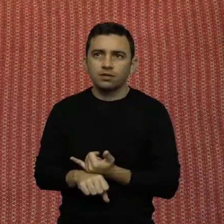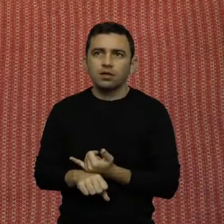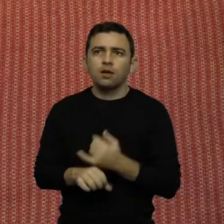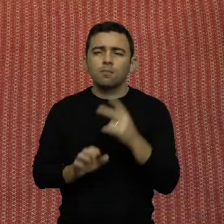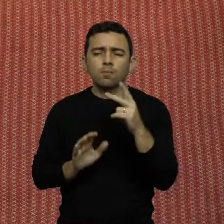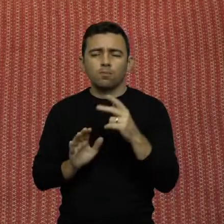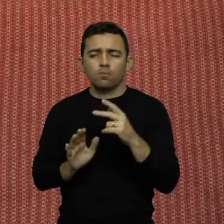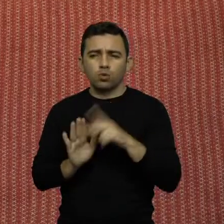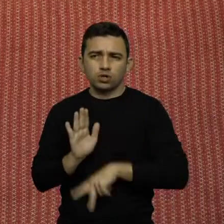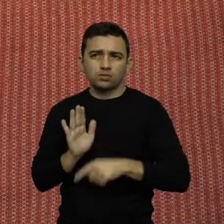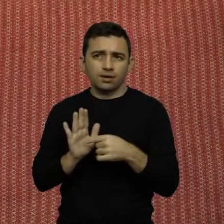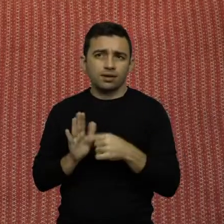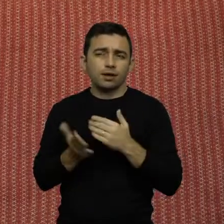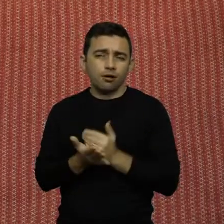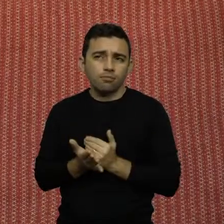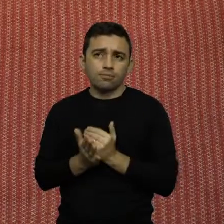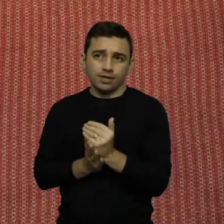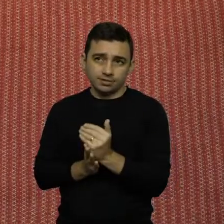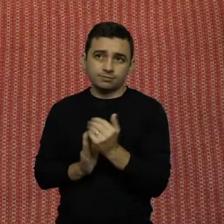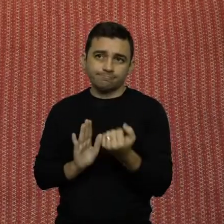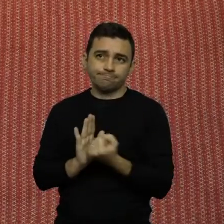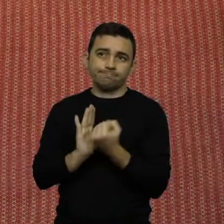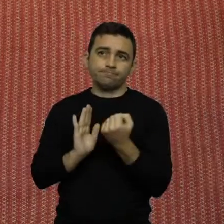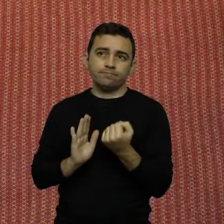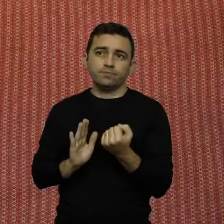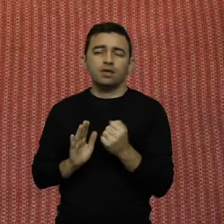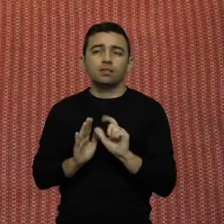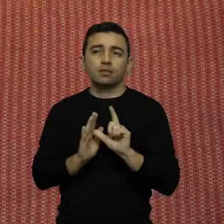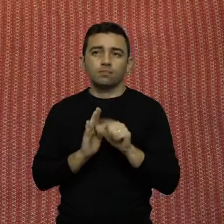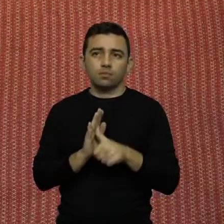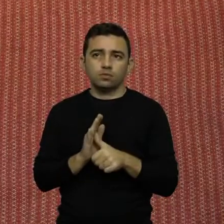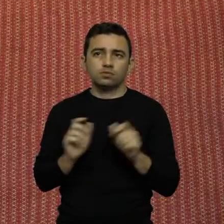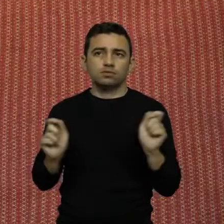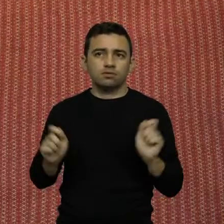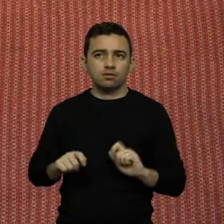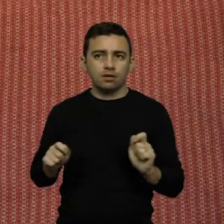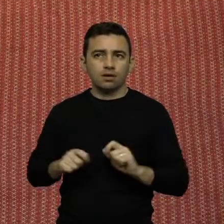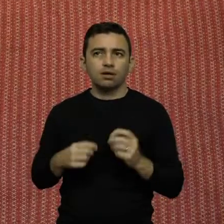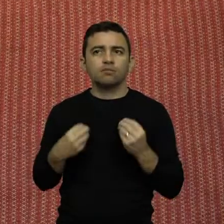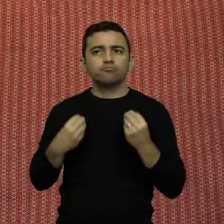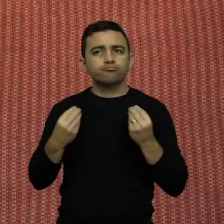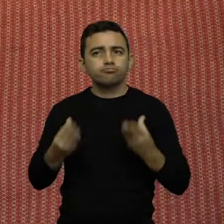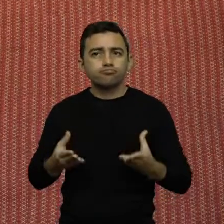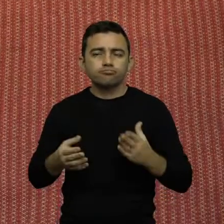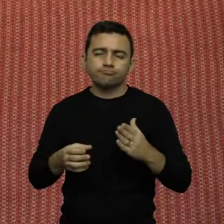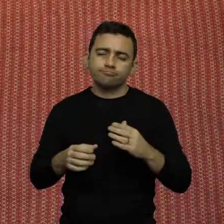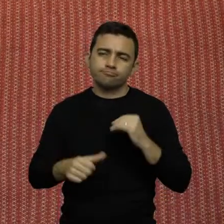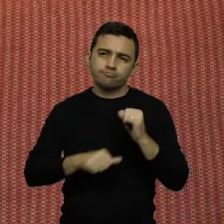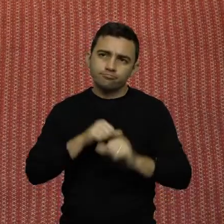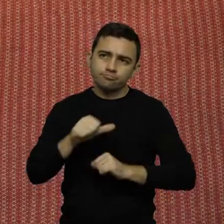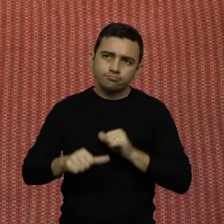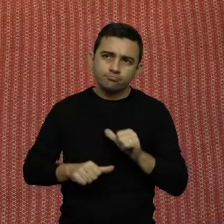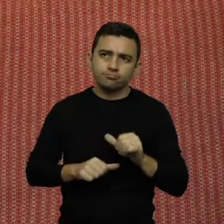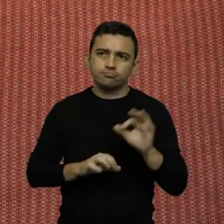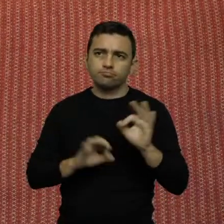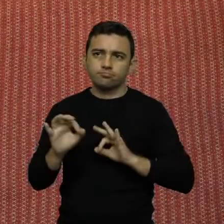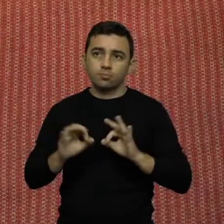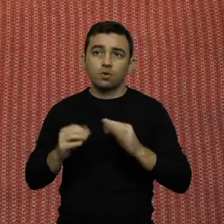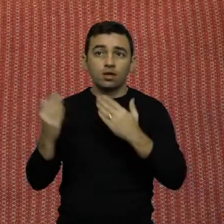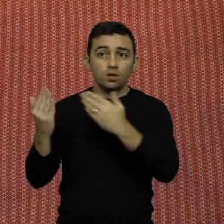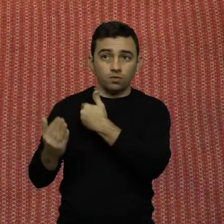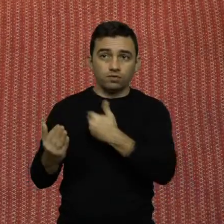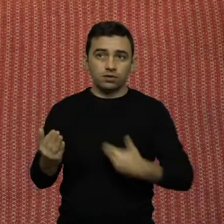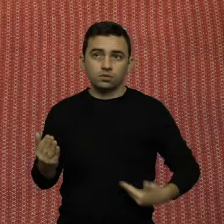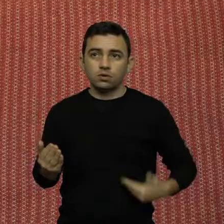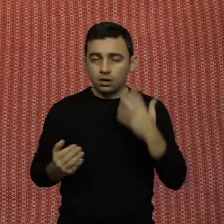marco inicial e, doravante, podemos também oferecer alterações e cremos que o governador deve sancionar,